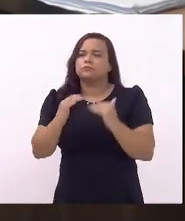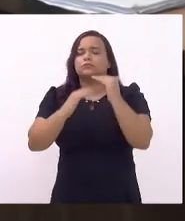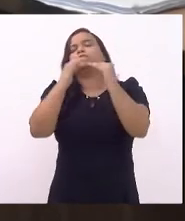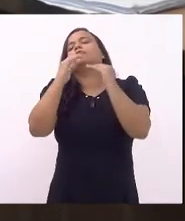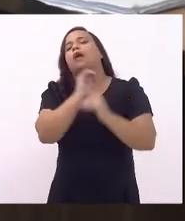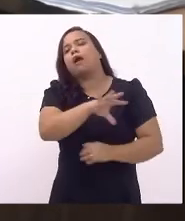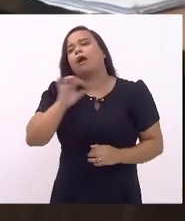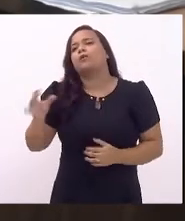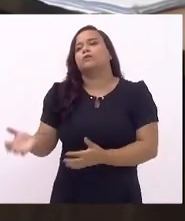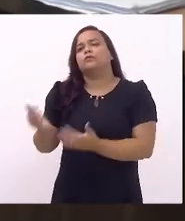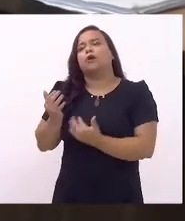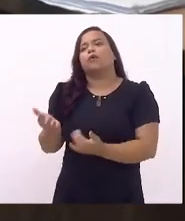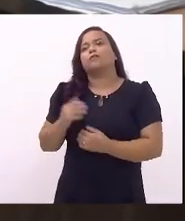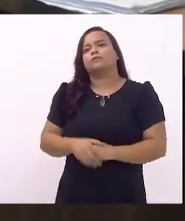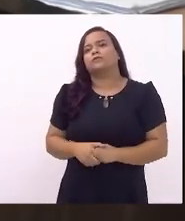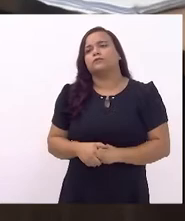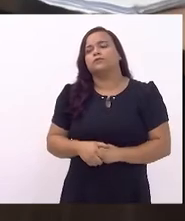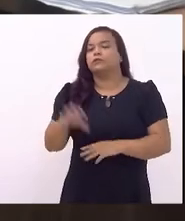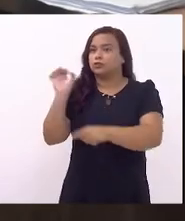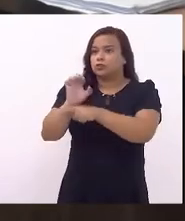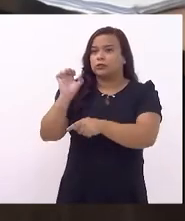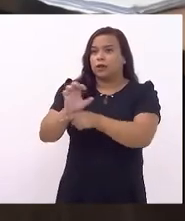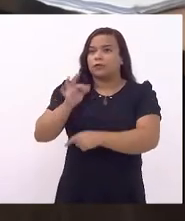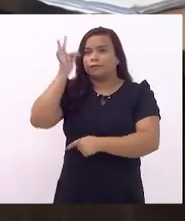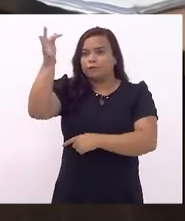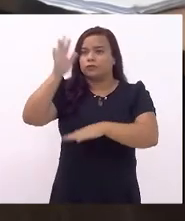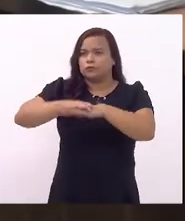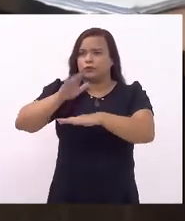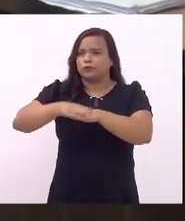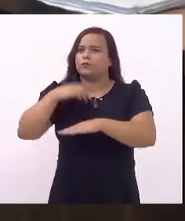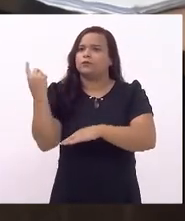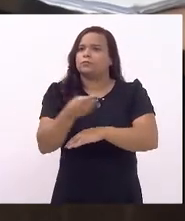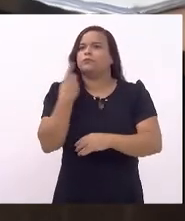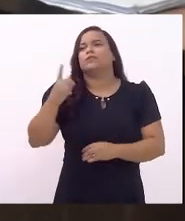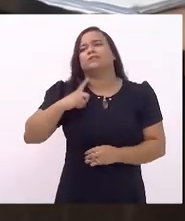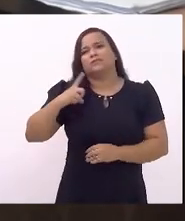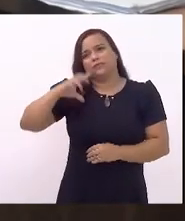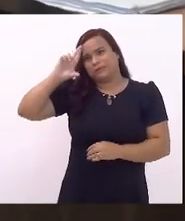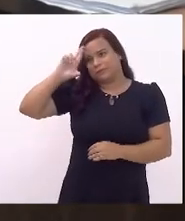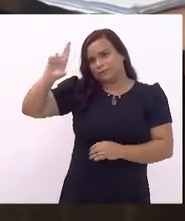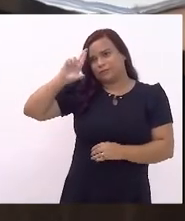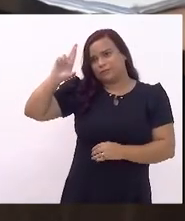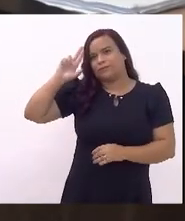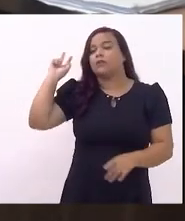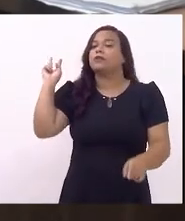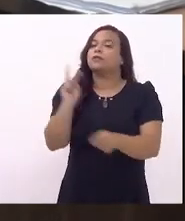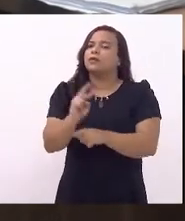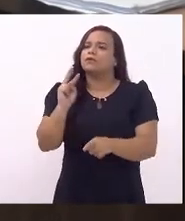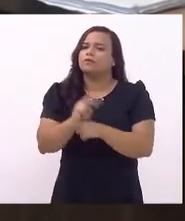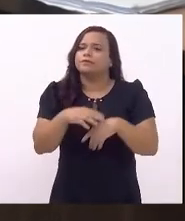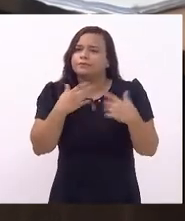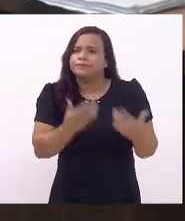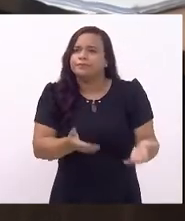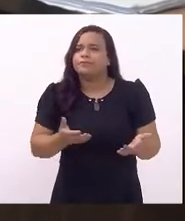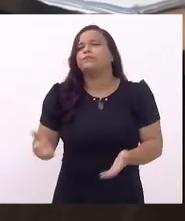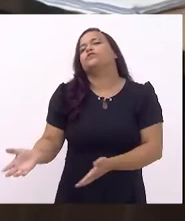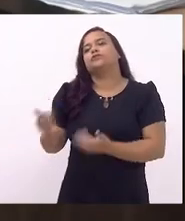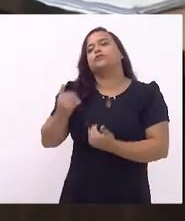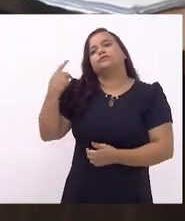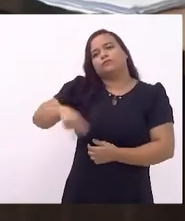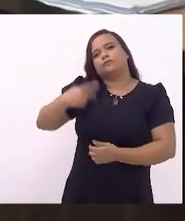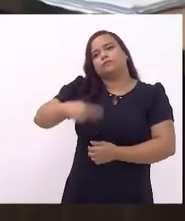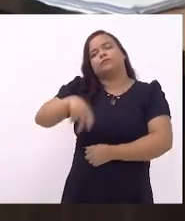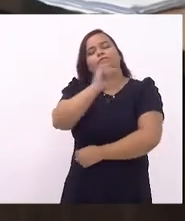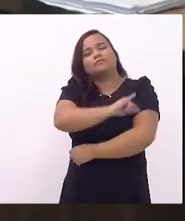O futuro do nosso Estado está nas nossas mãos e, em defesa desse futuro, a juventude fluminense se